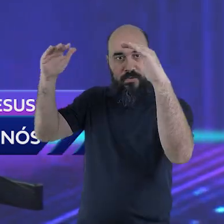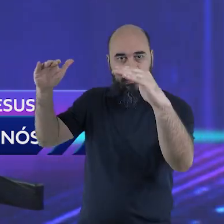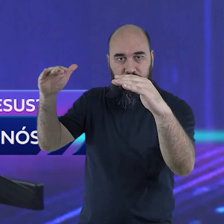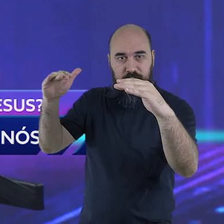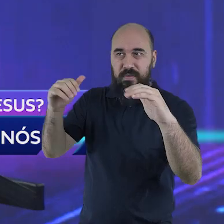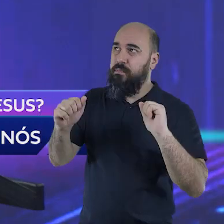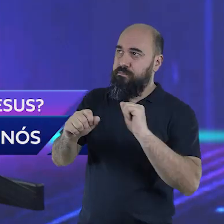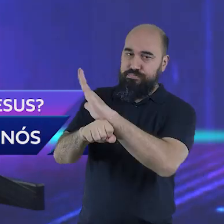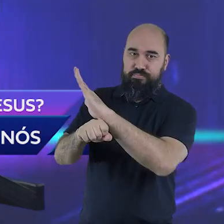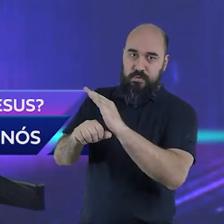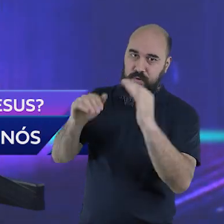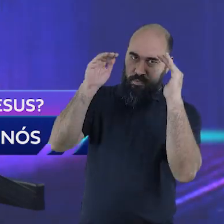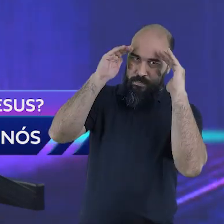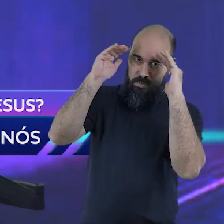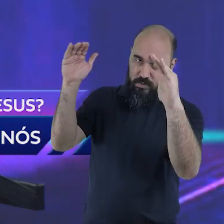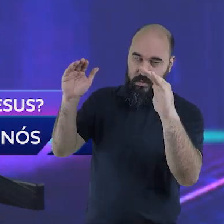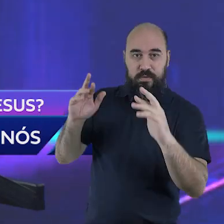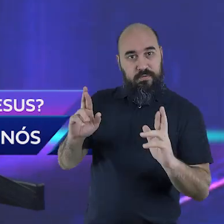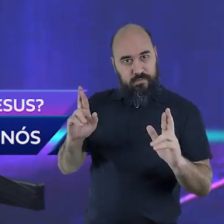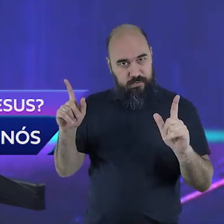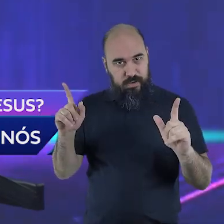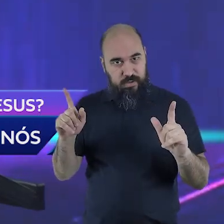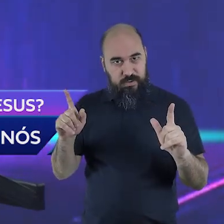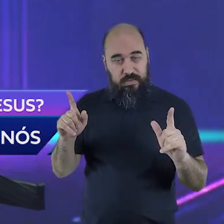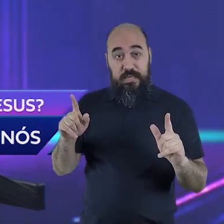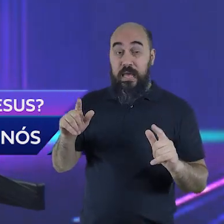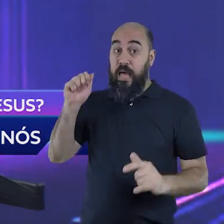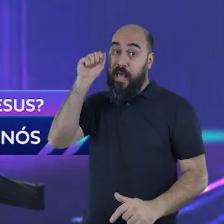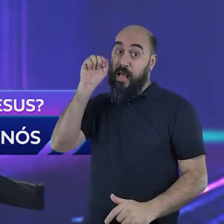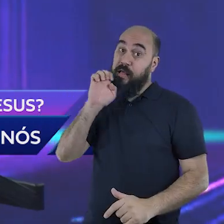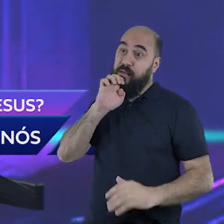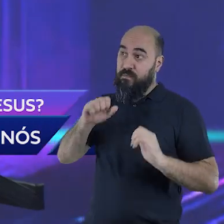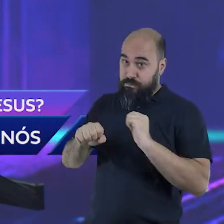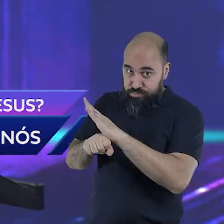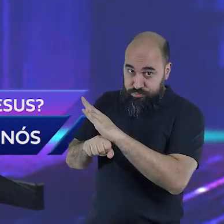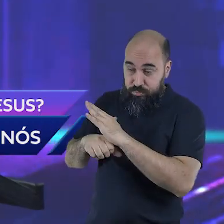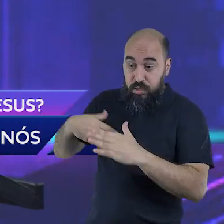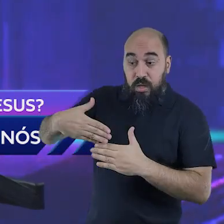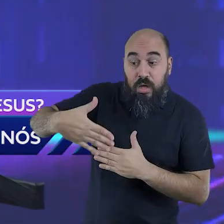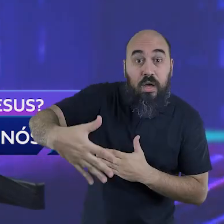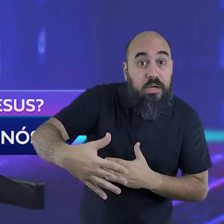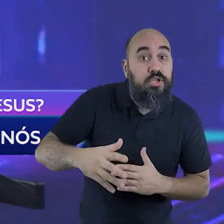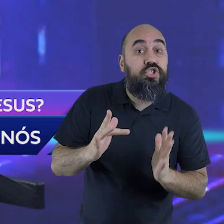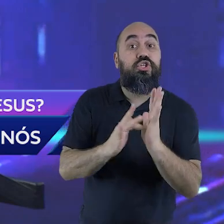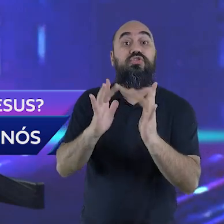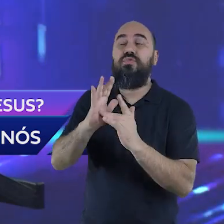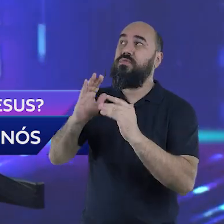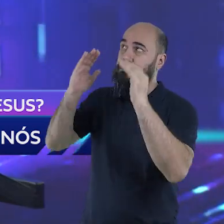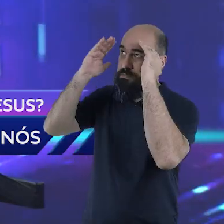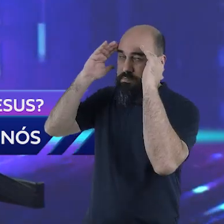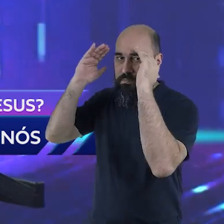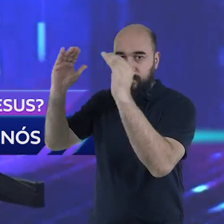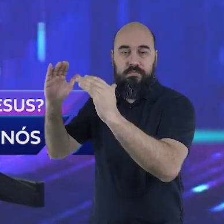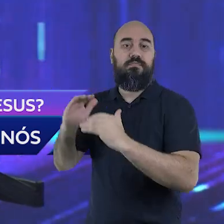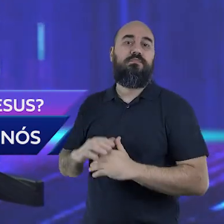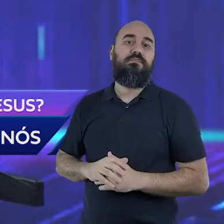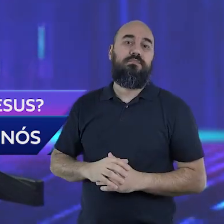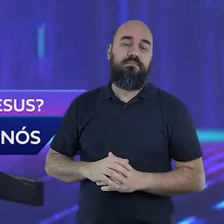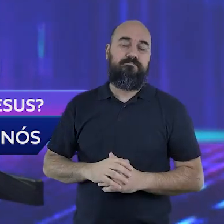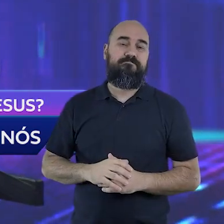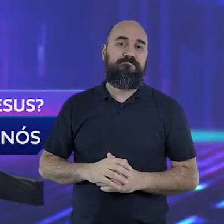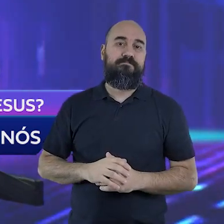usaram de sua capacidade de escolha e se tornaram pecadores. Escolheram a desobediência.